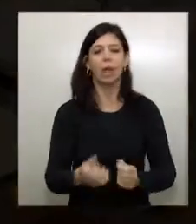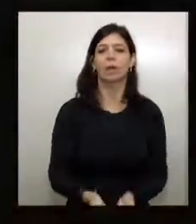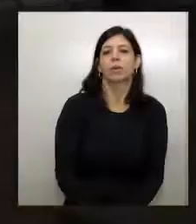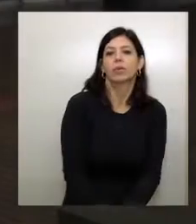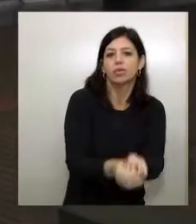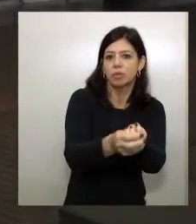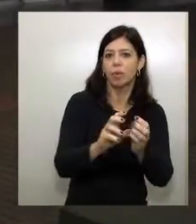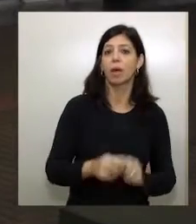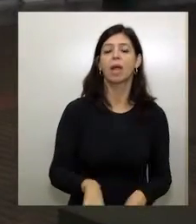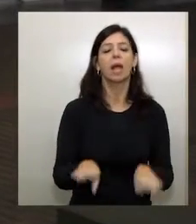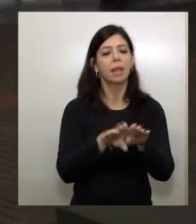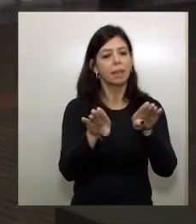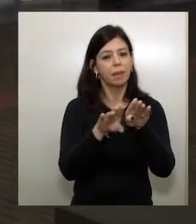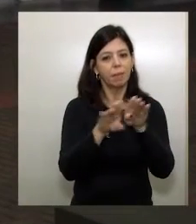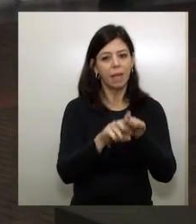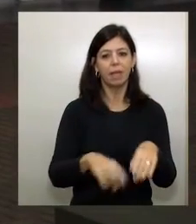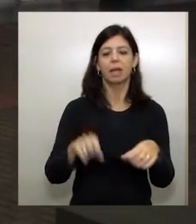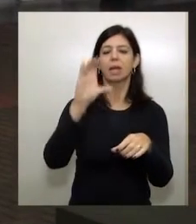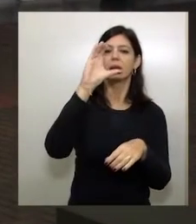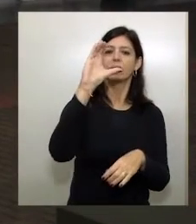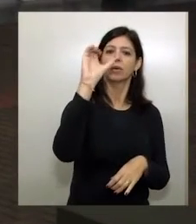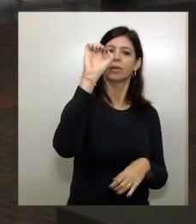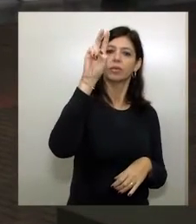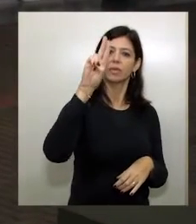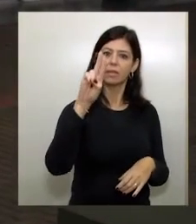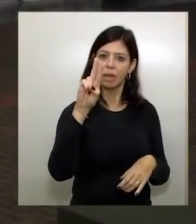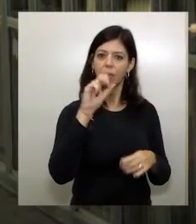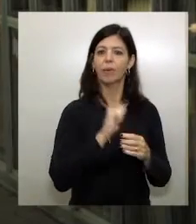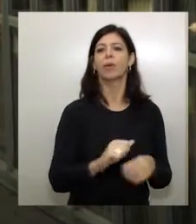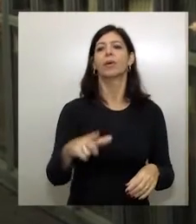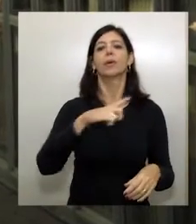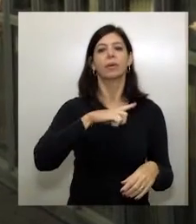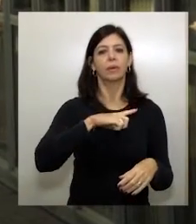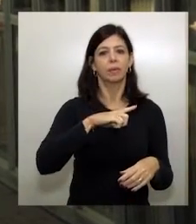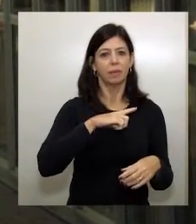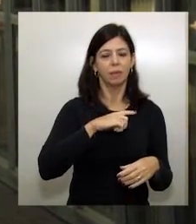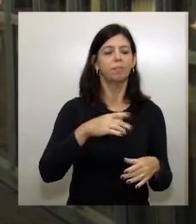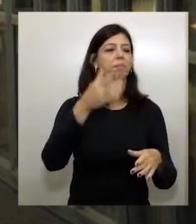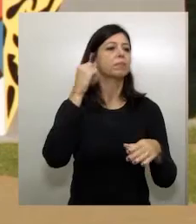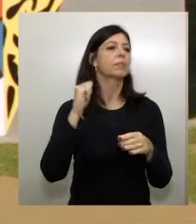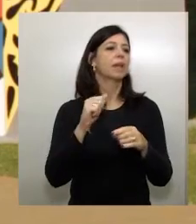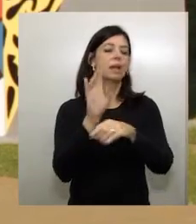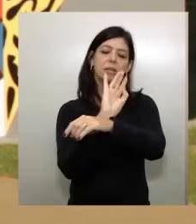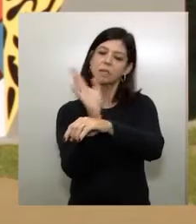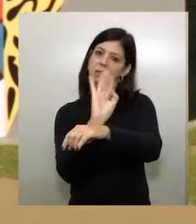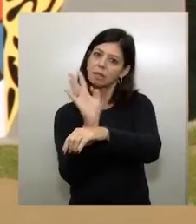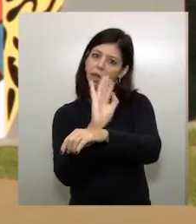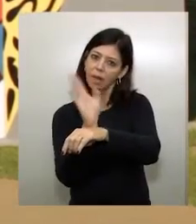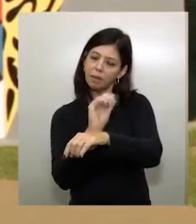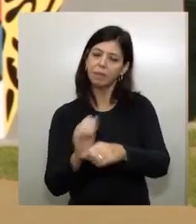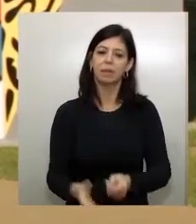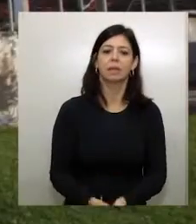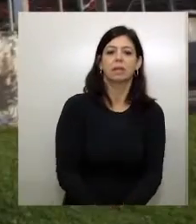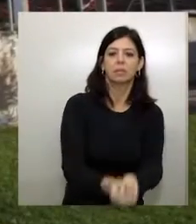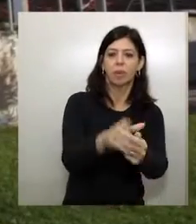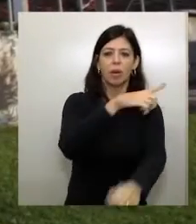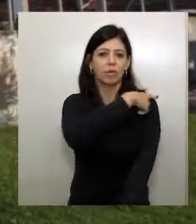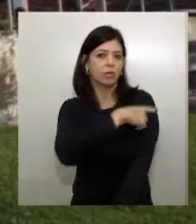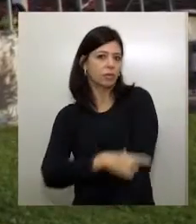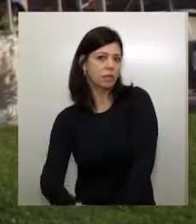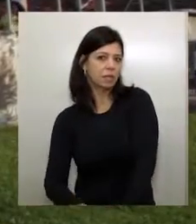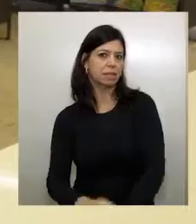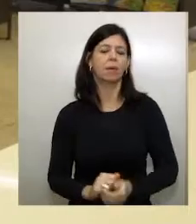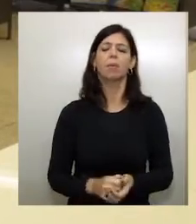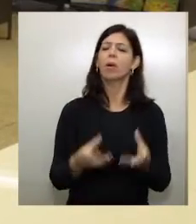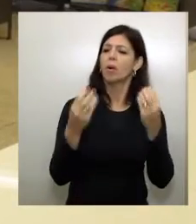Cultural. E o CEL, Centro de Artes e Esportes Unificados José Olavo Paganotti, um complexo de cultura, esporte